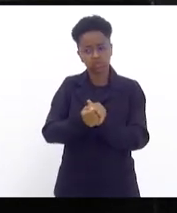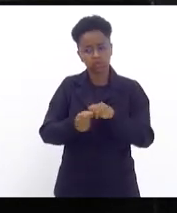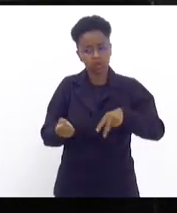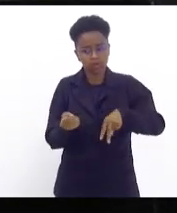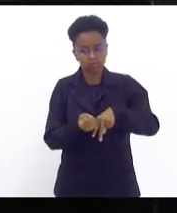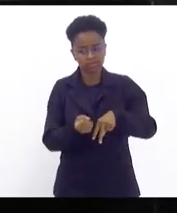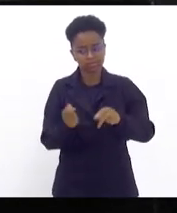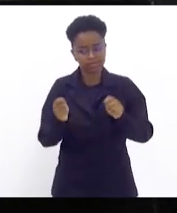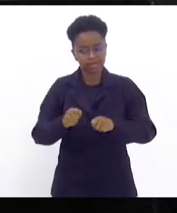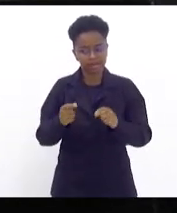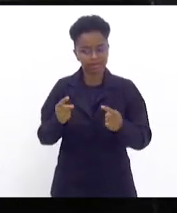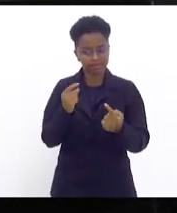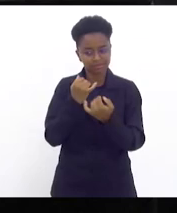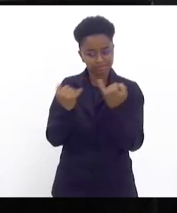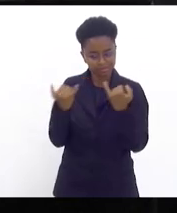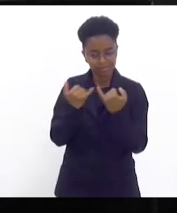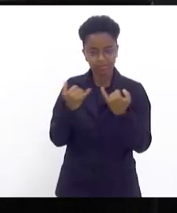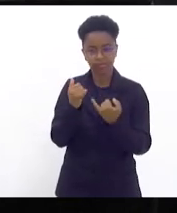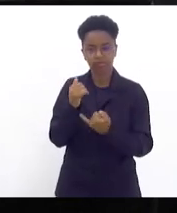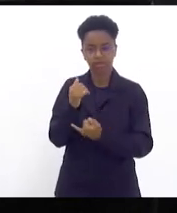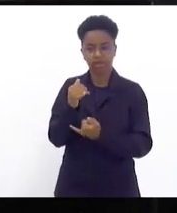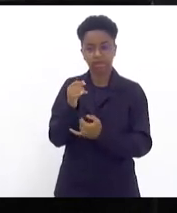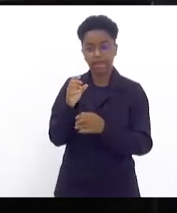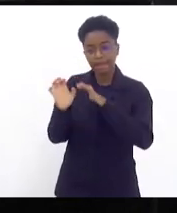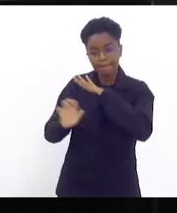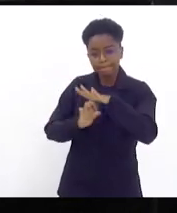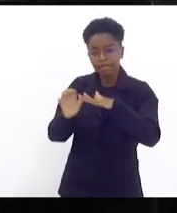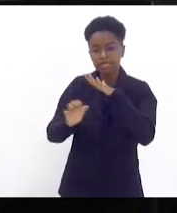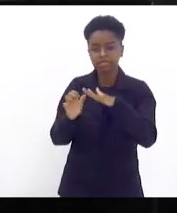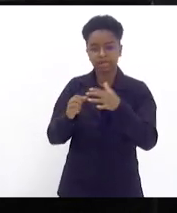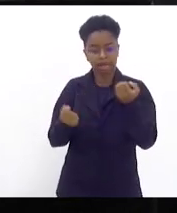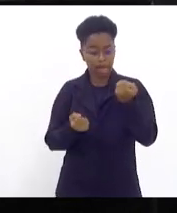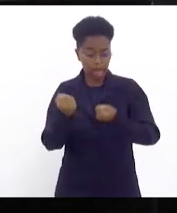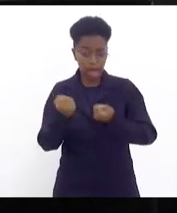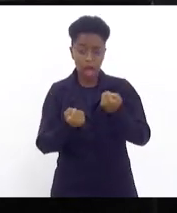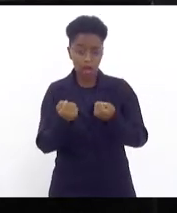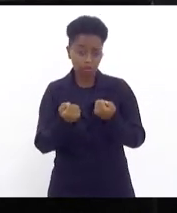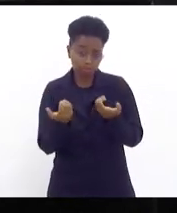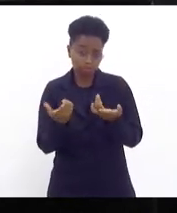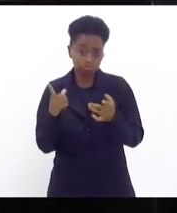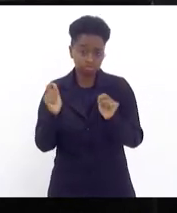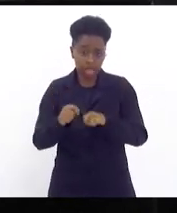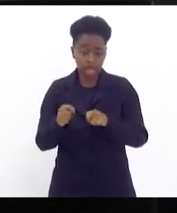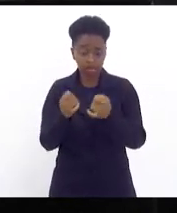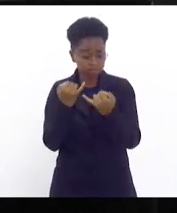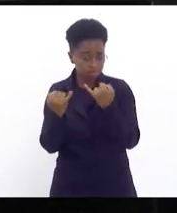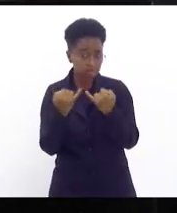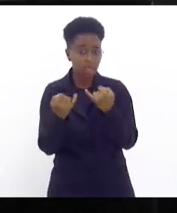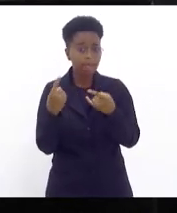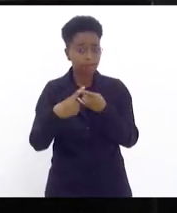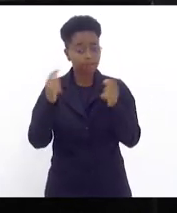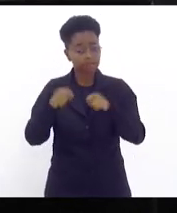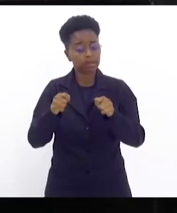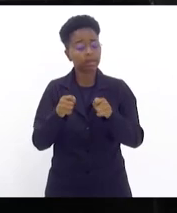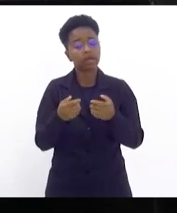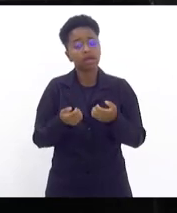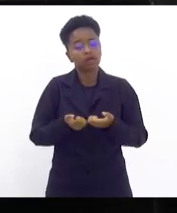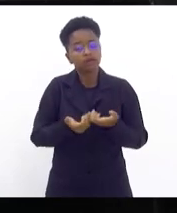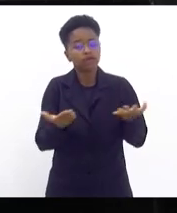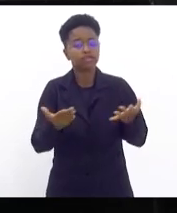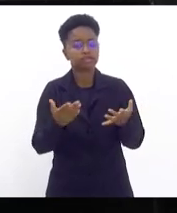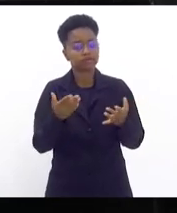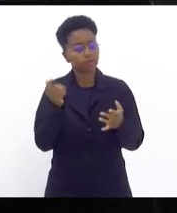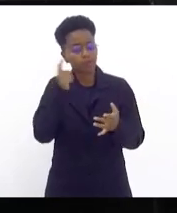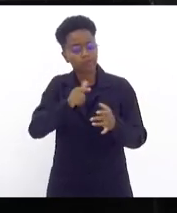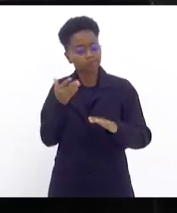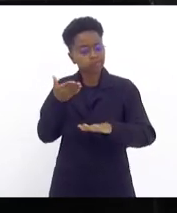aproximar uma Volkswagen das nossas escolas, para poder capacitar os nossos alunos para o mercado de trabalho? É